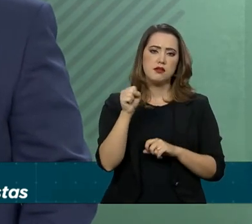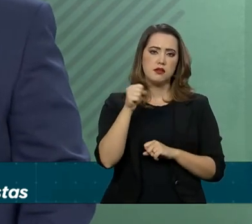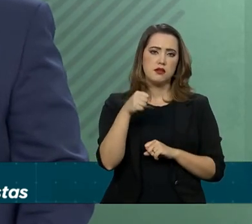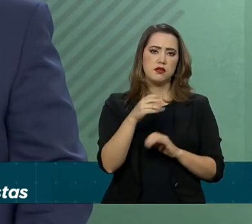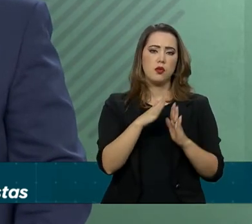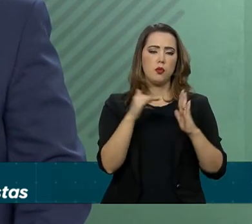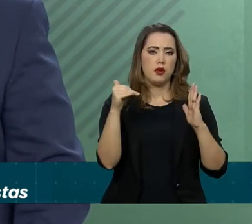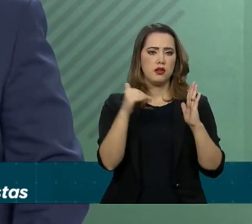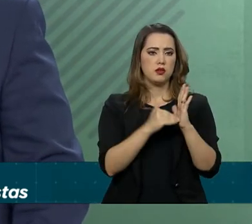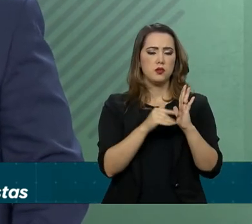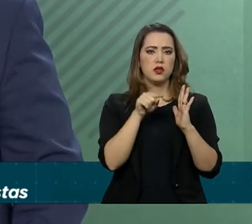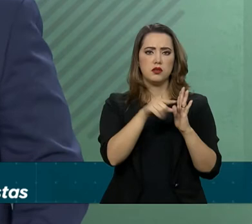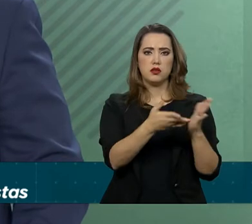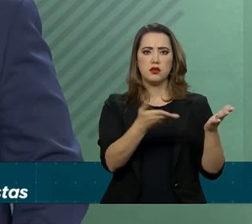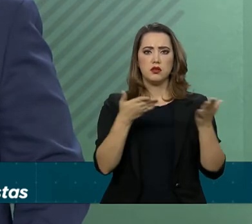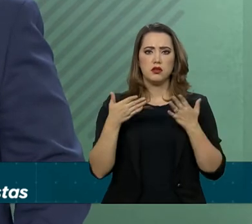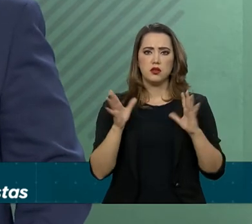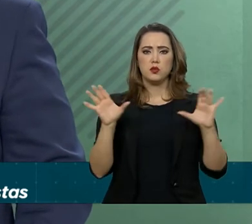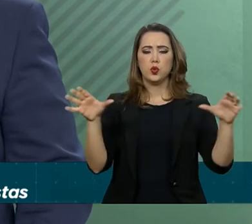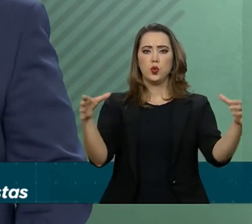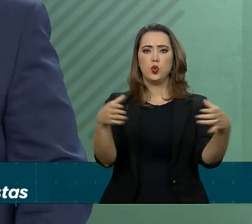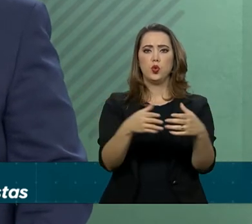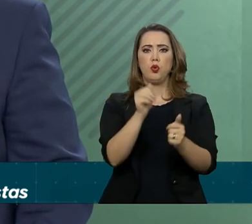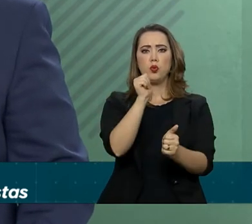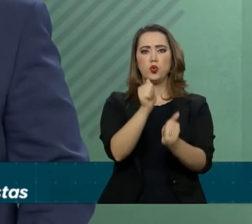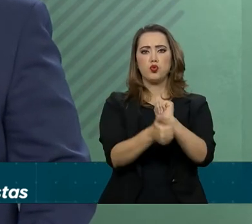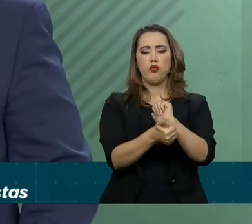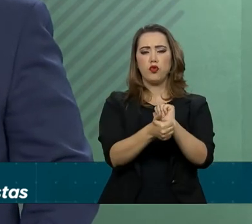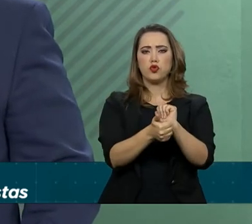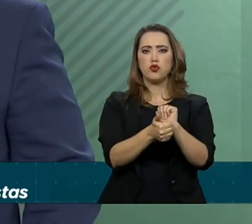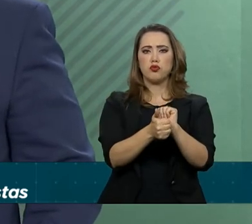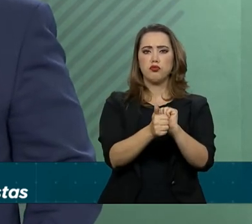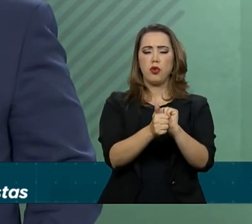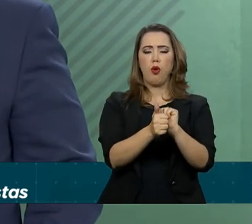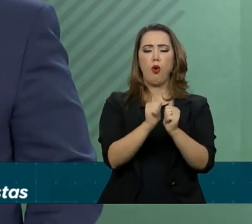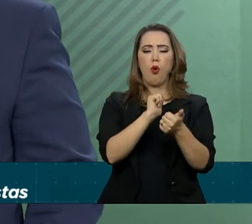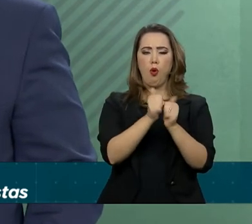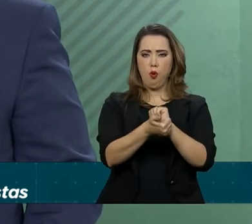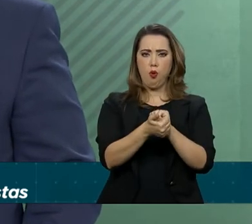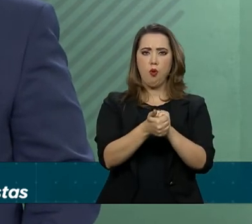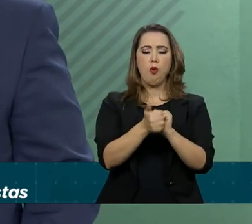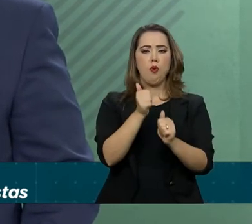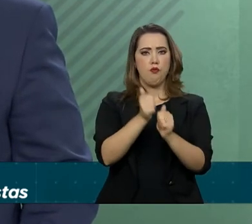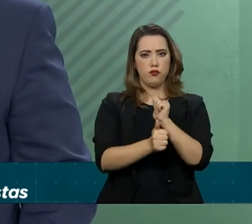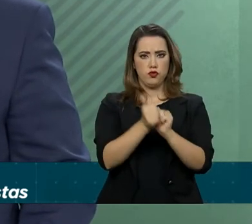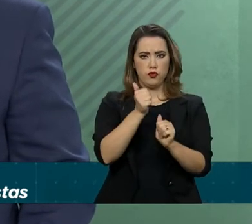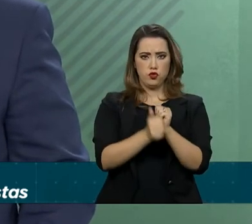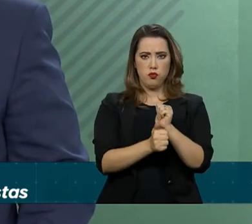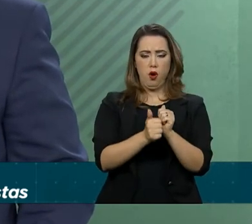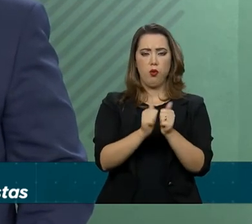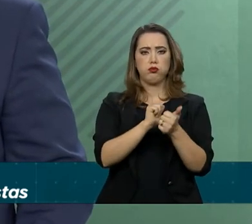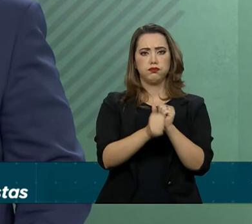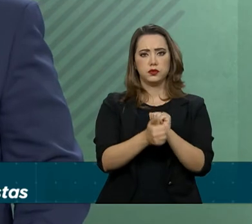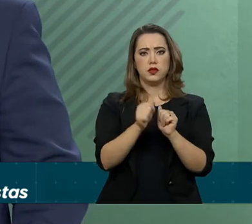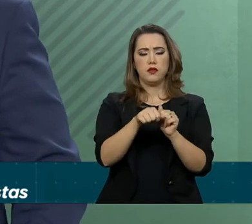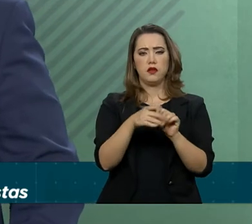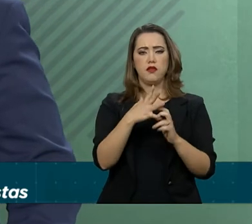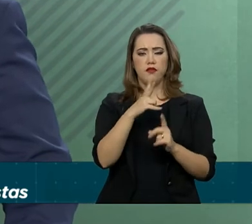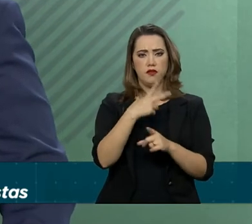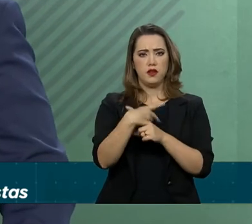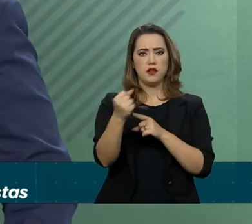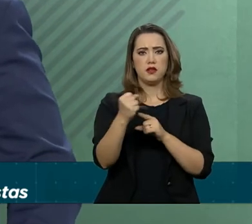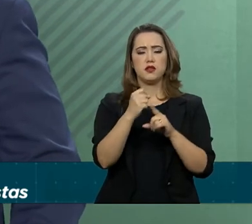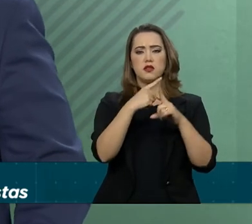Palácio do Planalto receber a Seleção Brasileira, a Seleção Canarinha, vencedora desta competição há pouco encerrada,